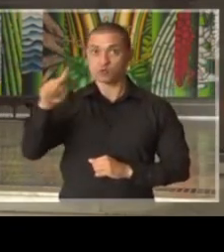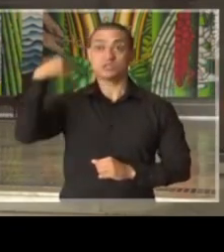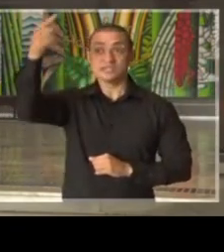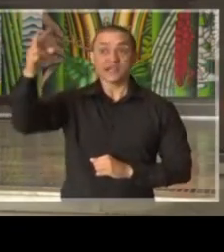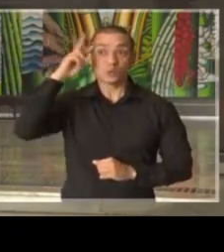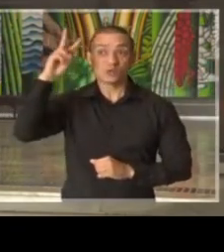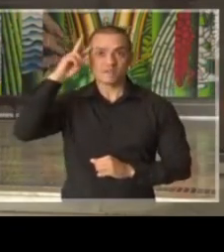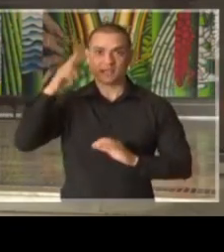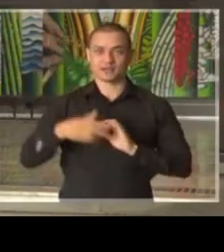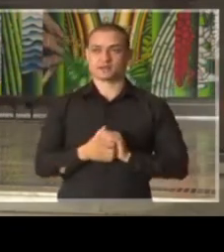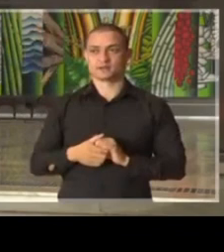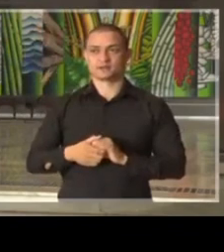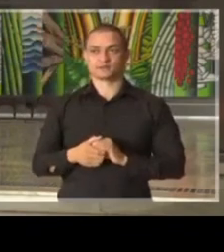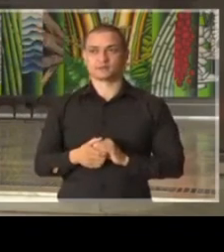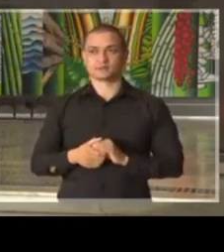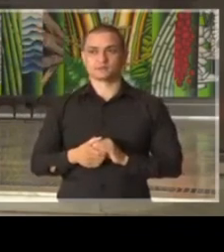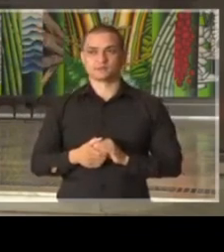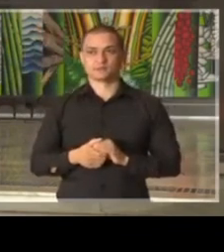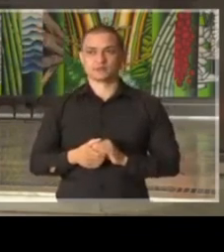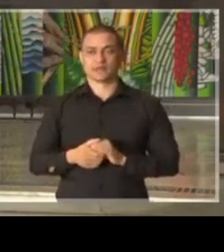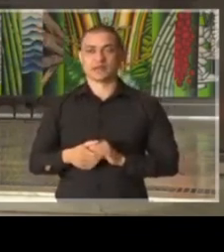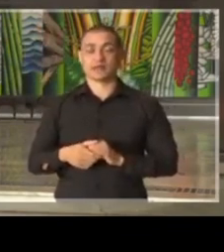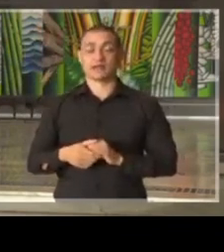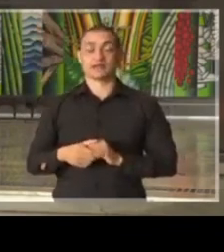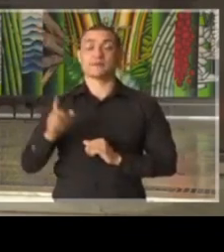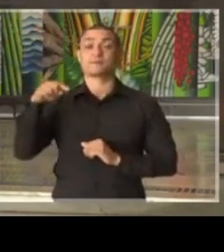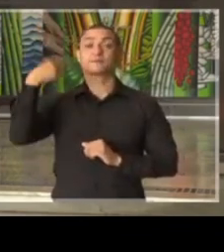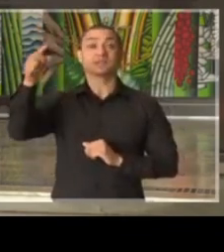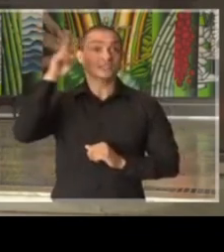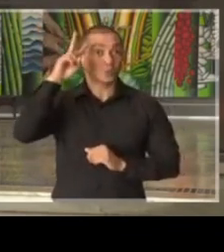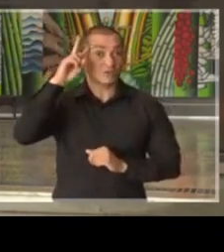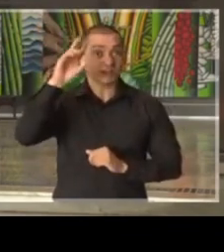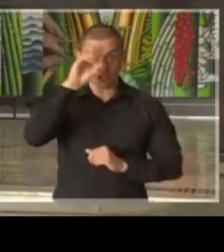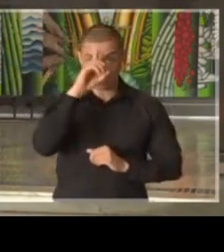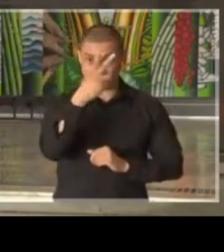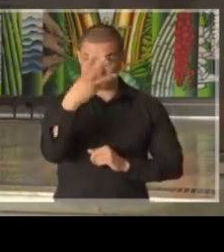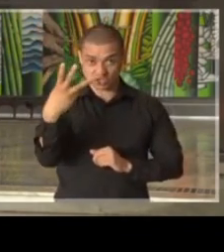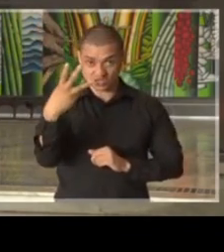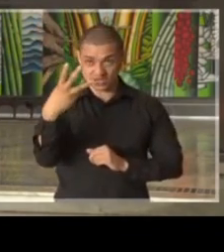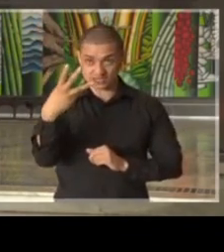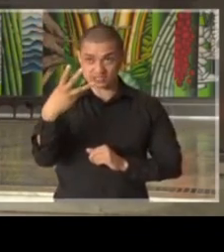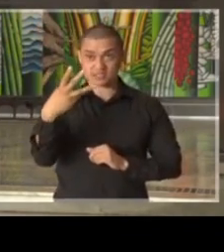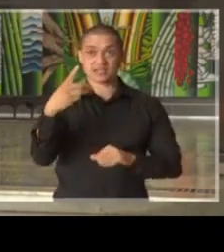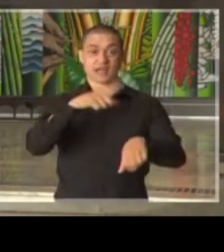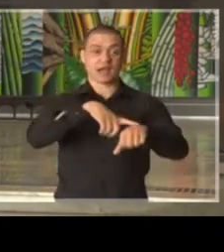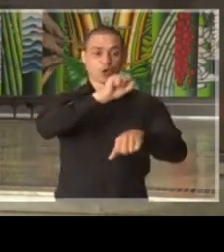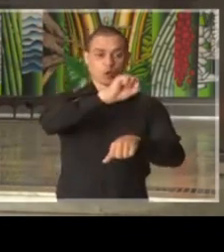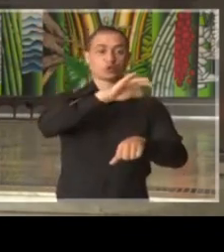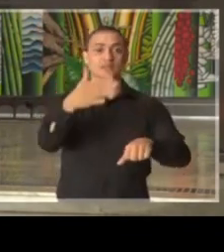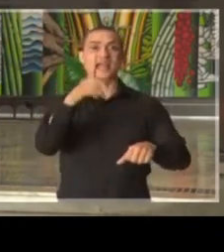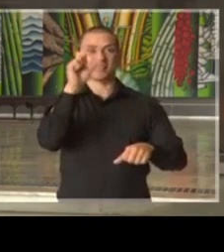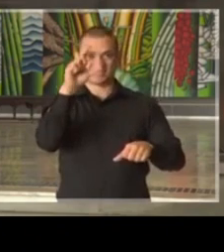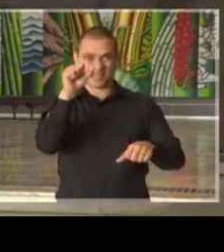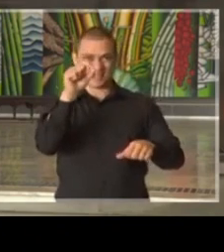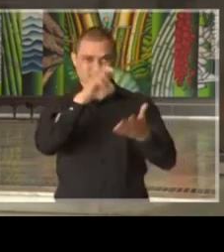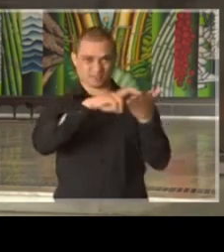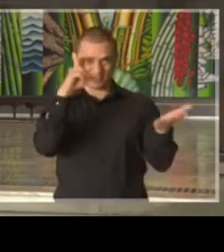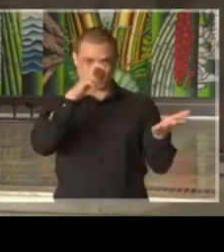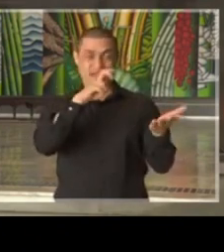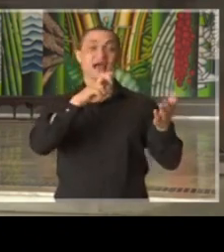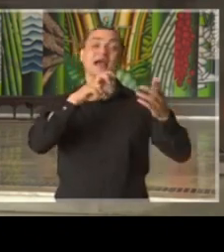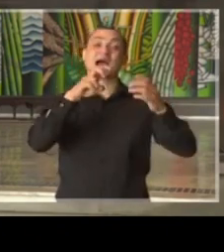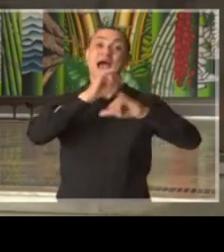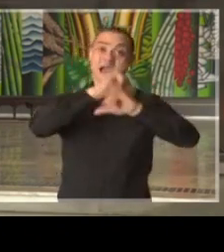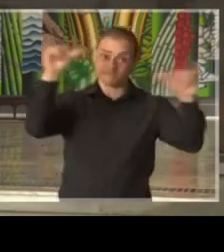Segunda-feira, reunião na segunda-feira, dia 23, das 8 às 10 da manhã e vamos comunicar